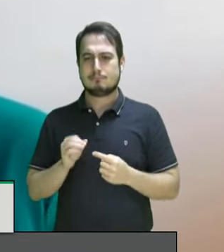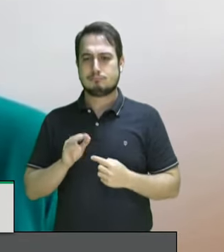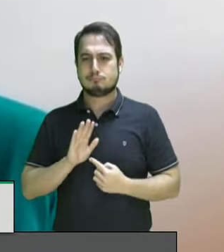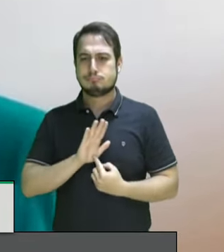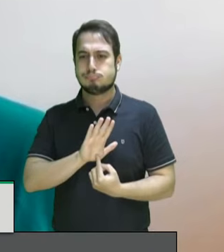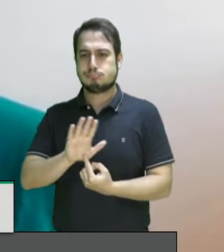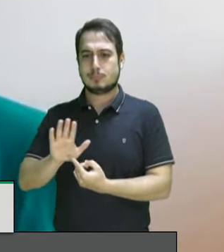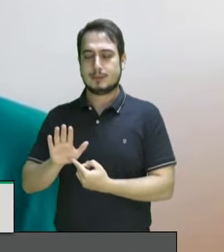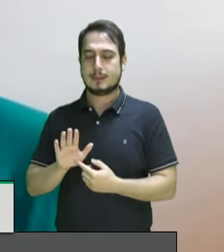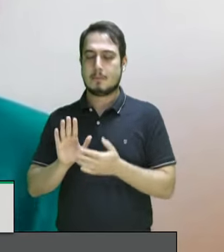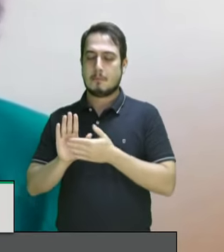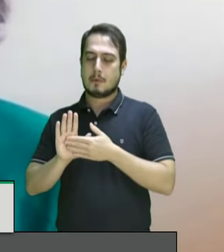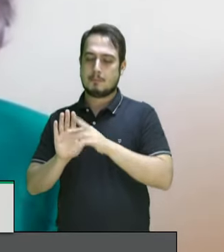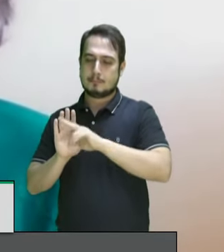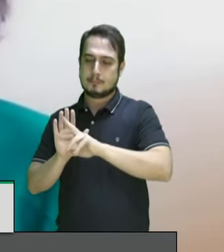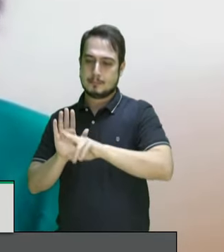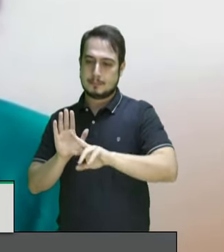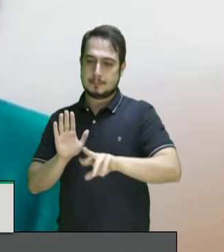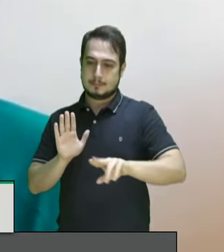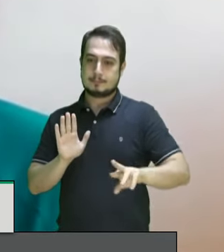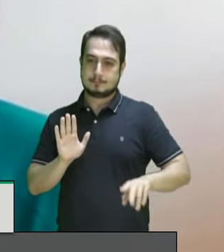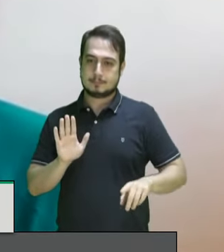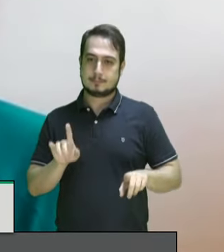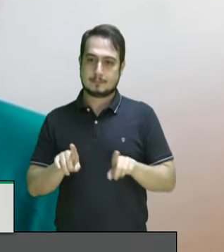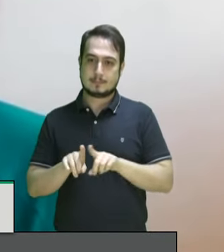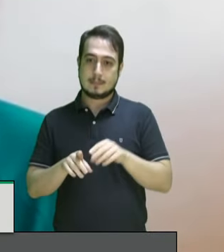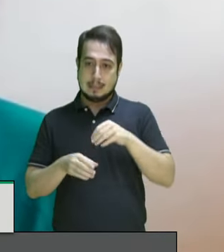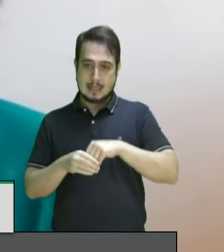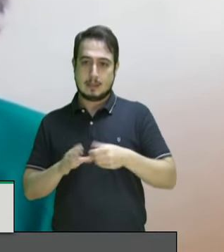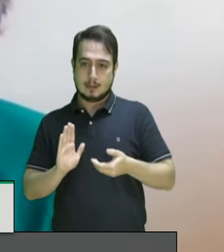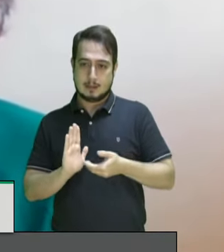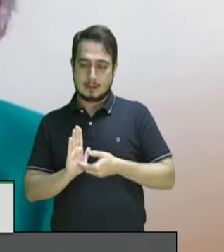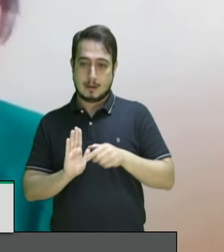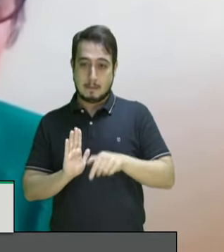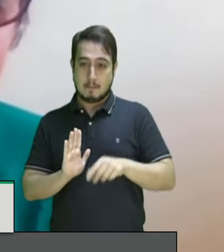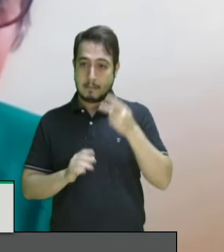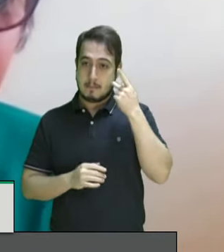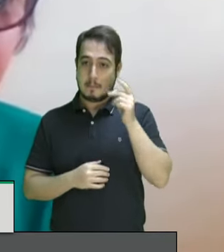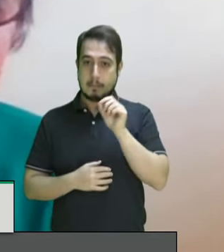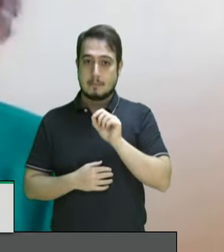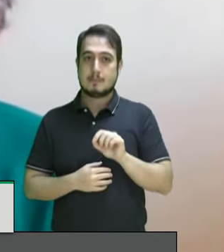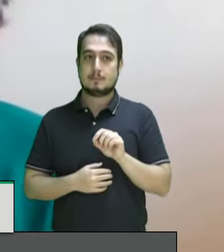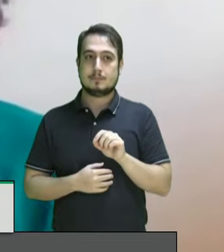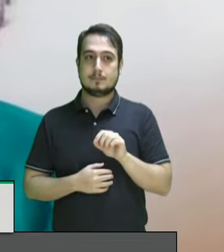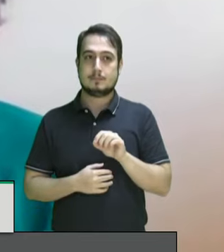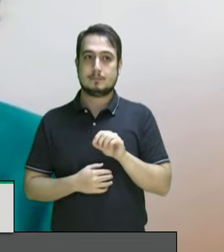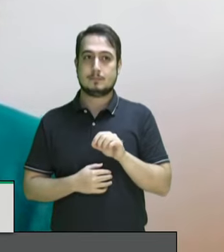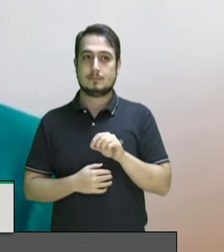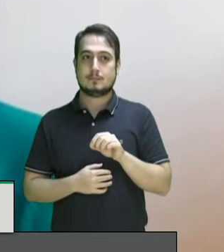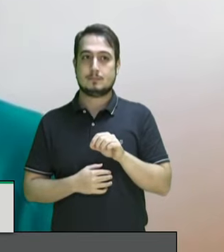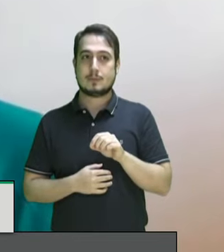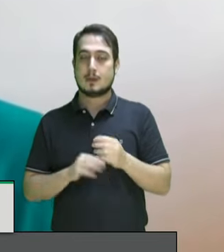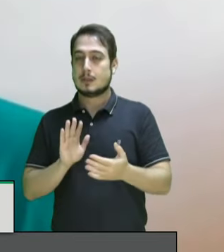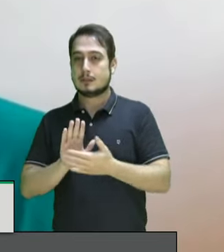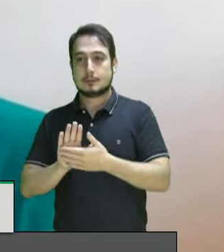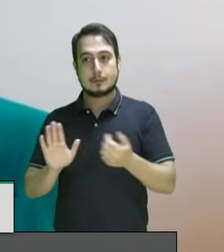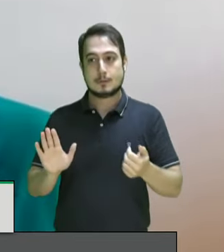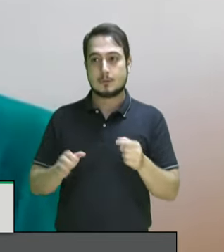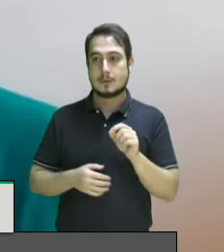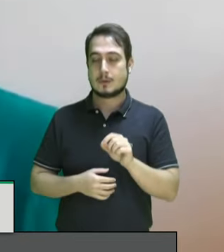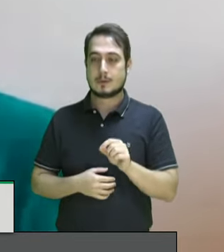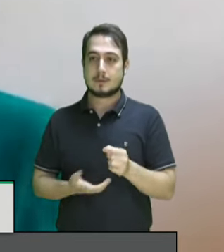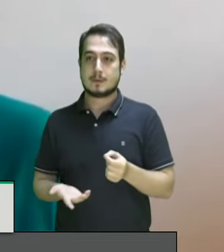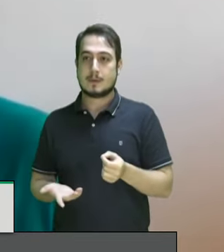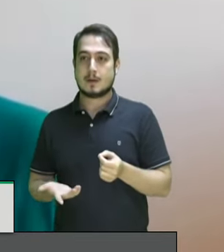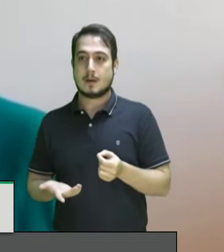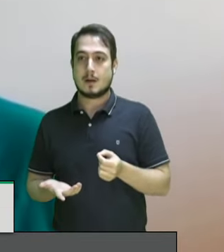de outras proposições que estão postas nesta casa para, enfim, excludente de ilicitude